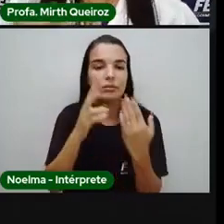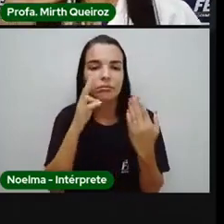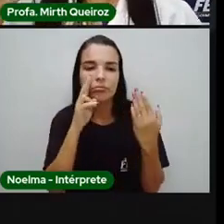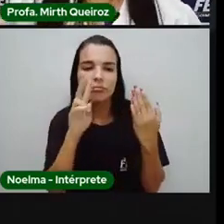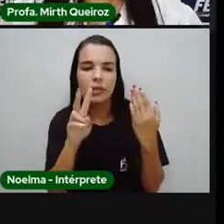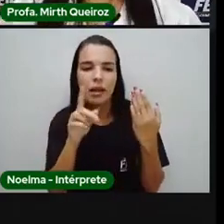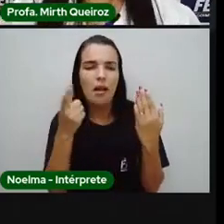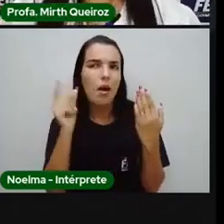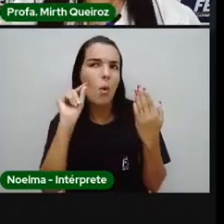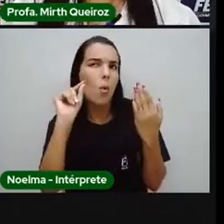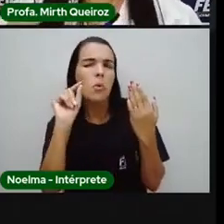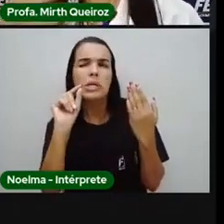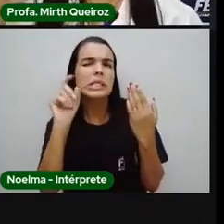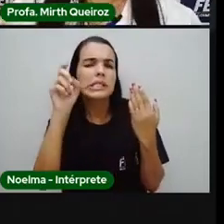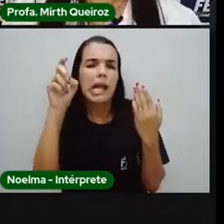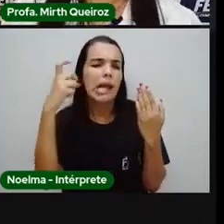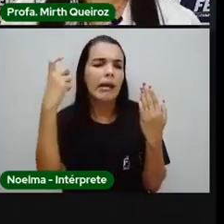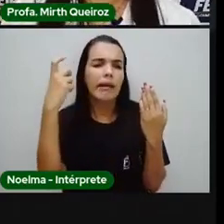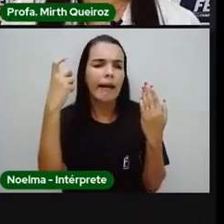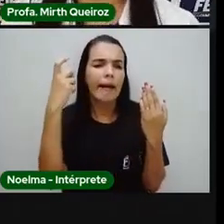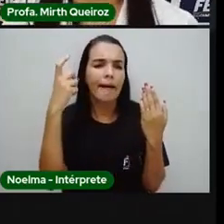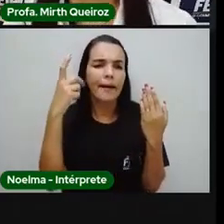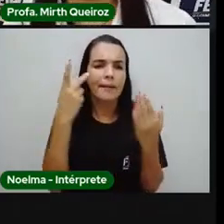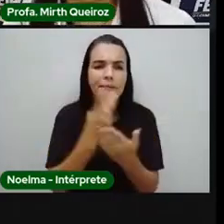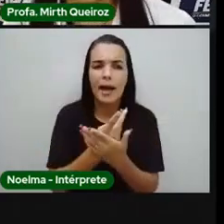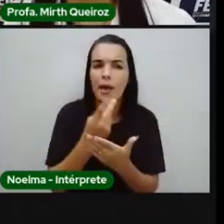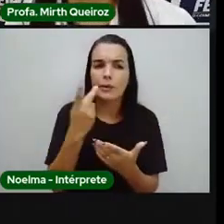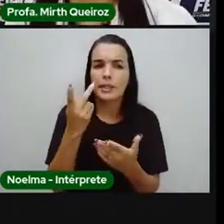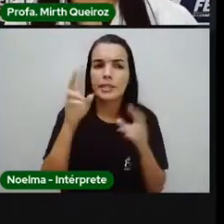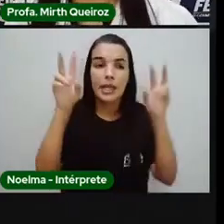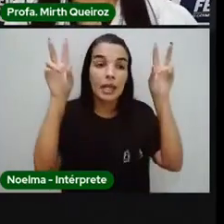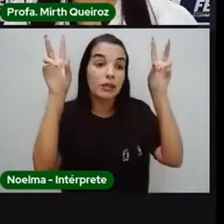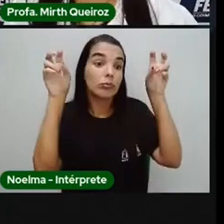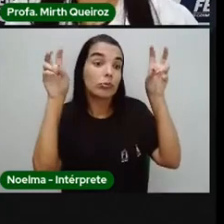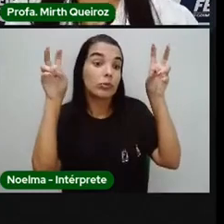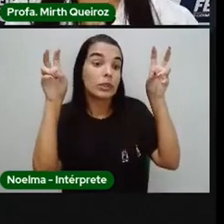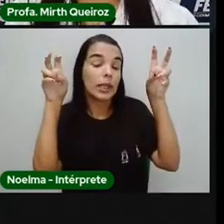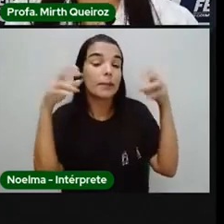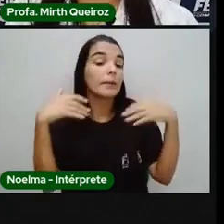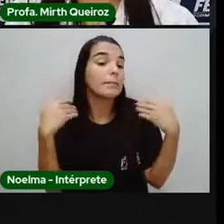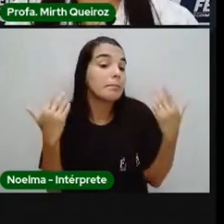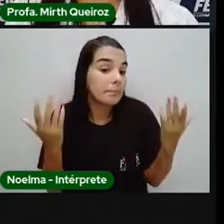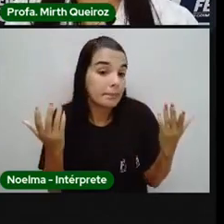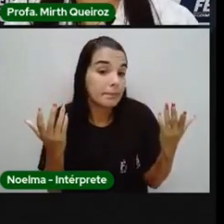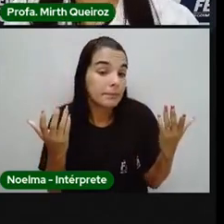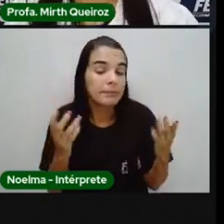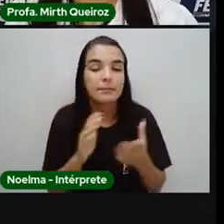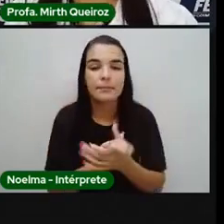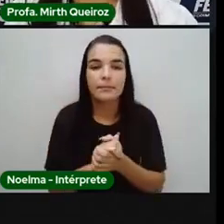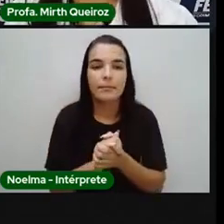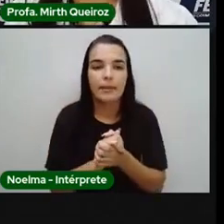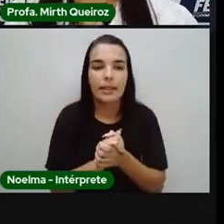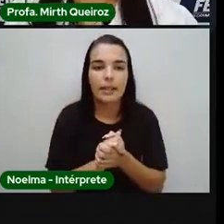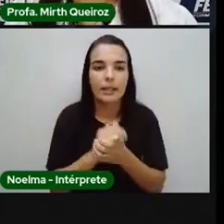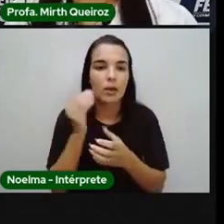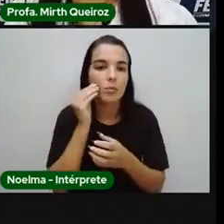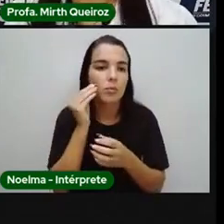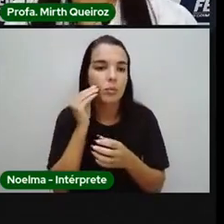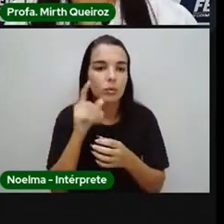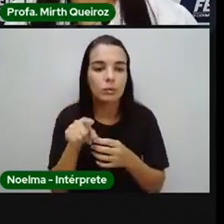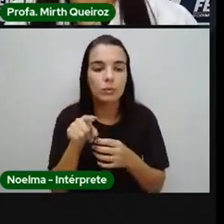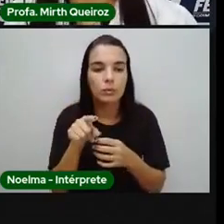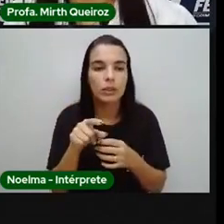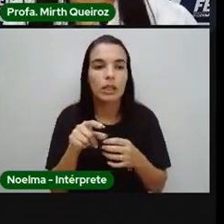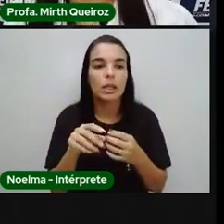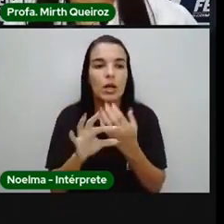prever, entender qual é o assunto do texto. Tá? Esse texto é de Tatiana